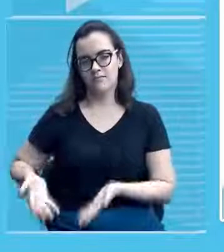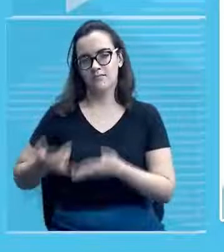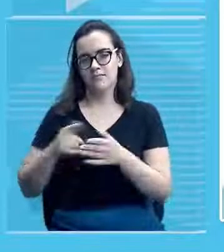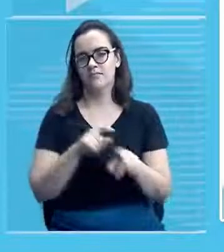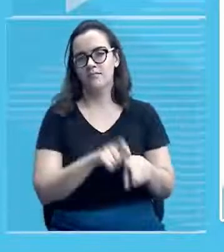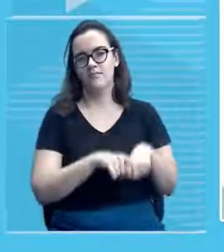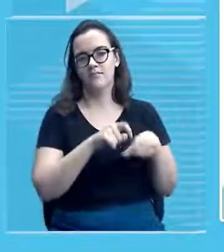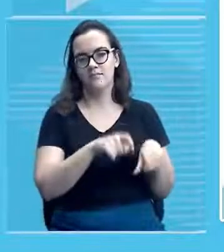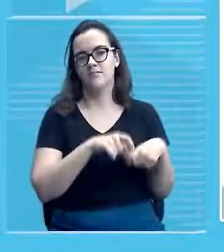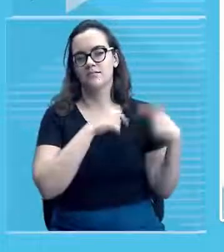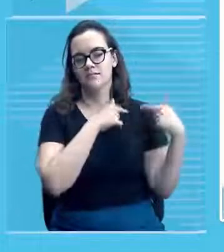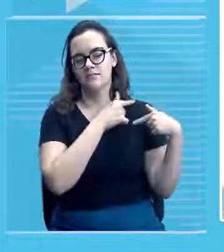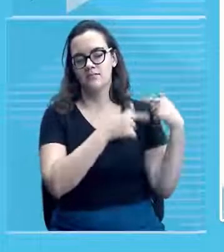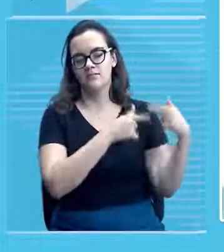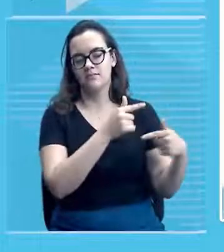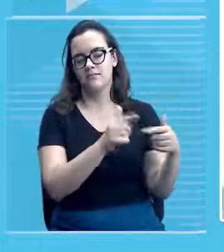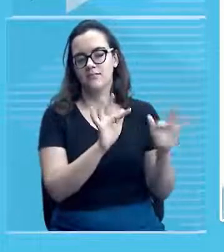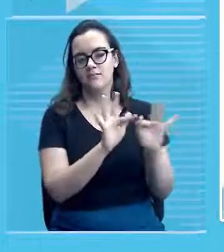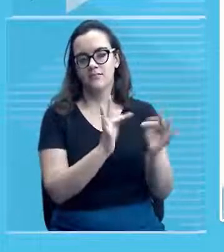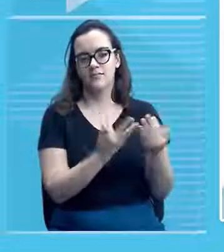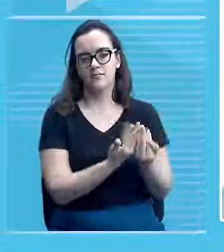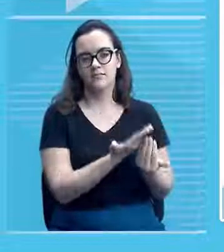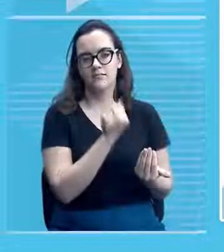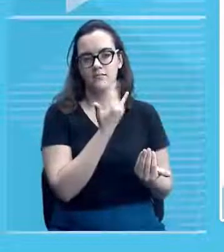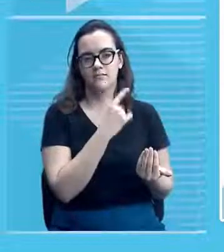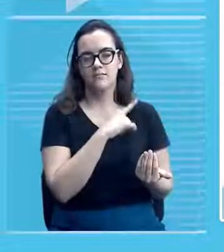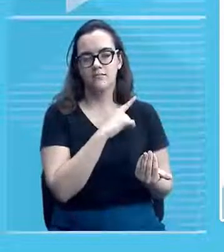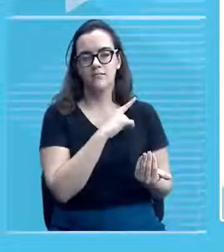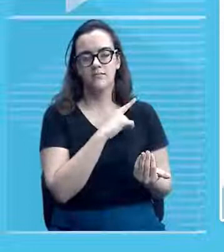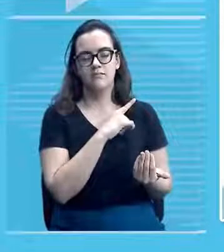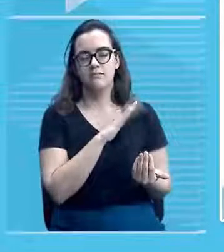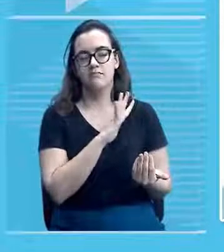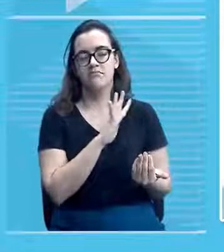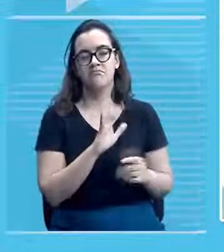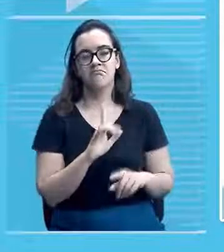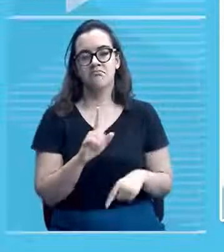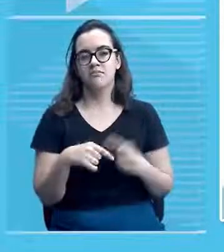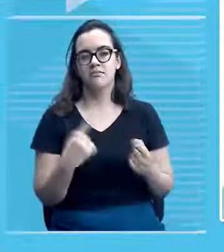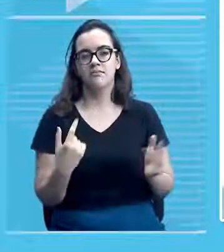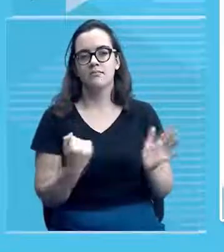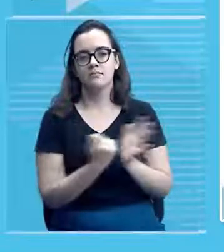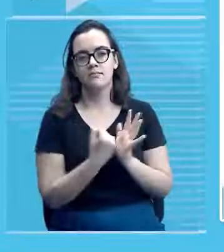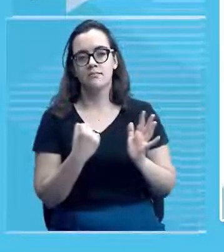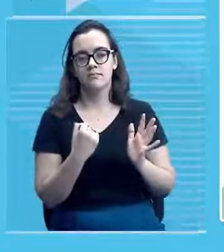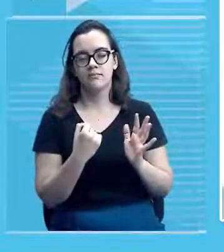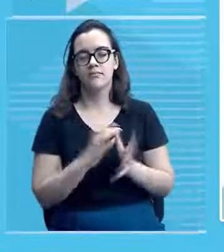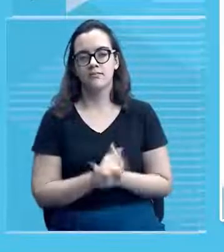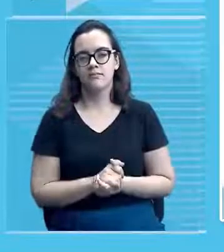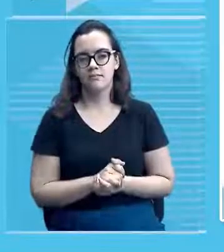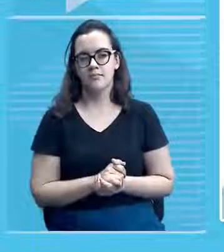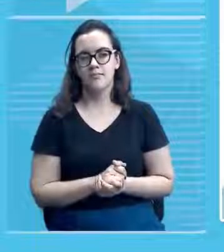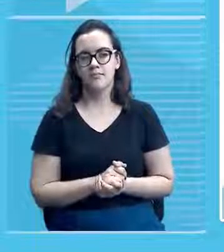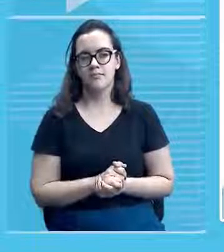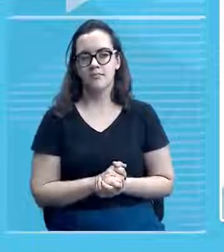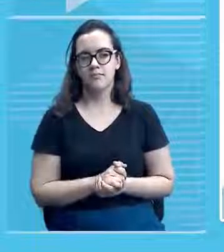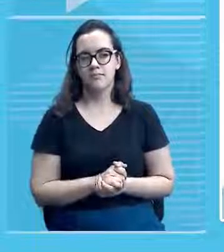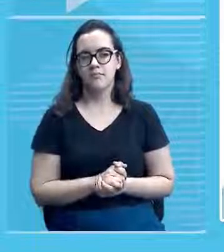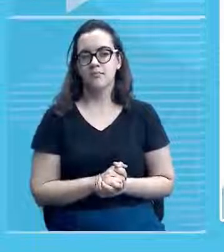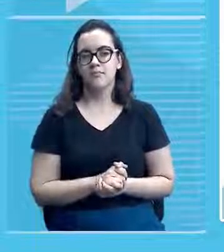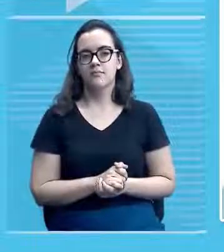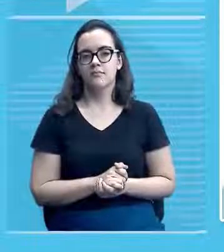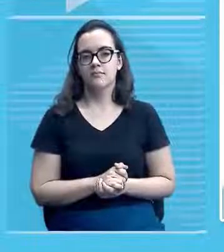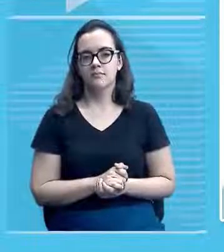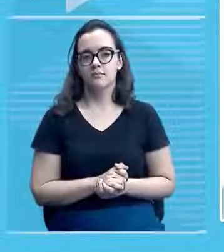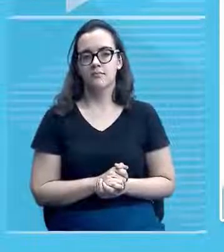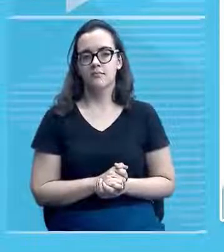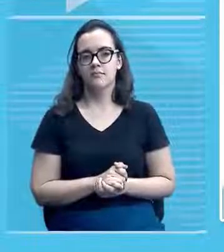E aí ela reflete em primeira instância o empreendimento de Sampaio e em campo mais abrangente